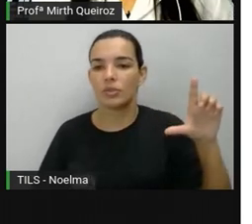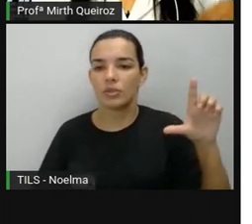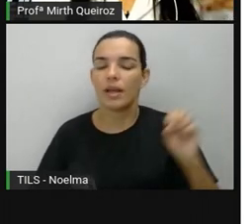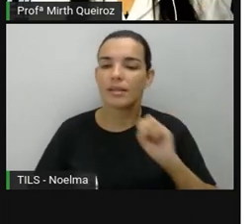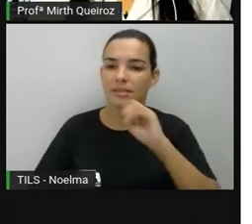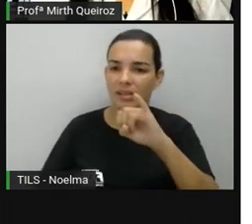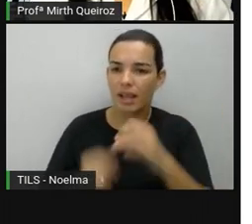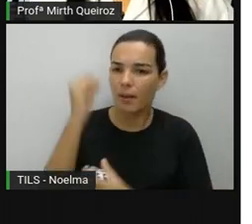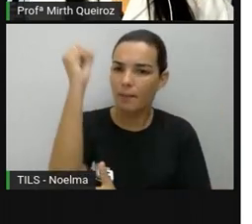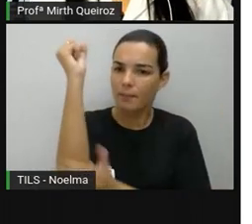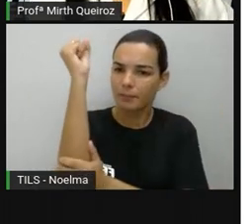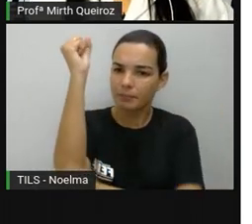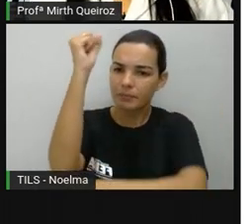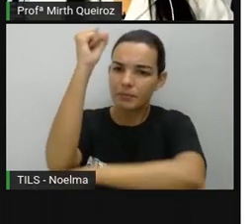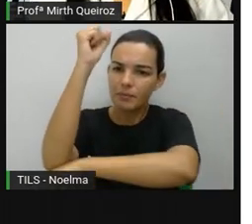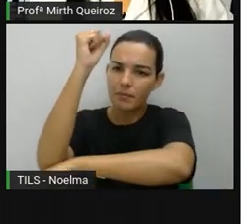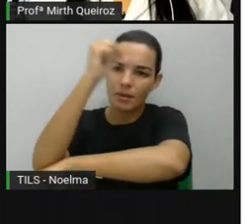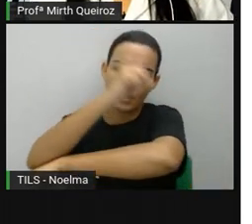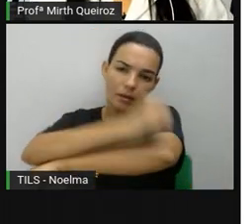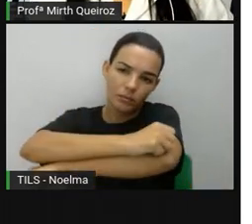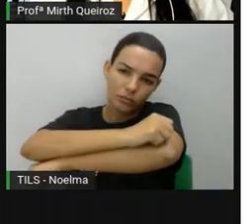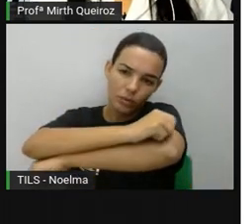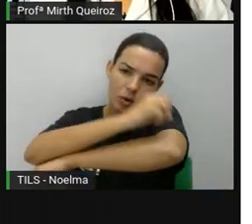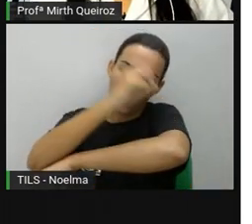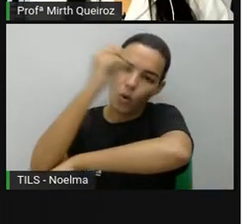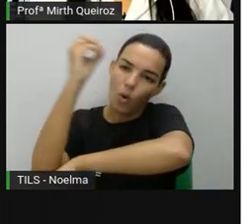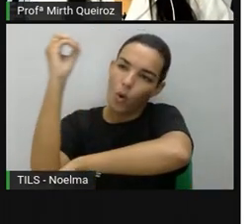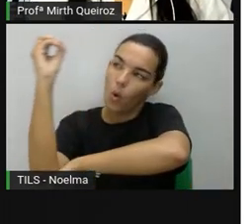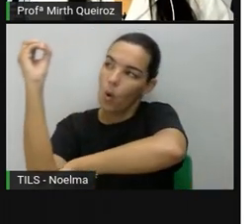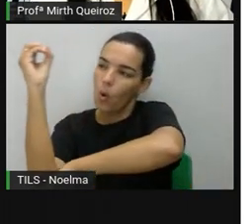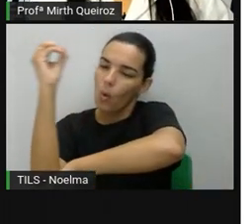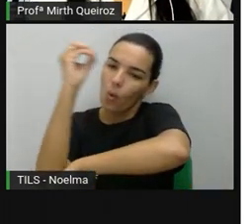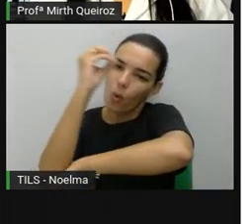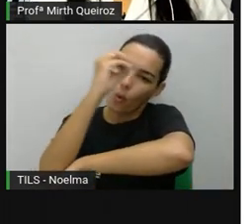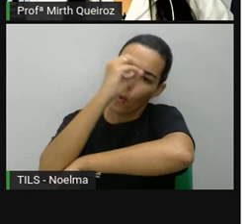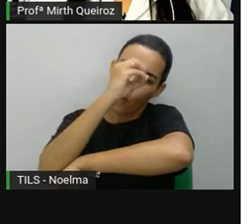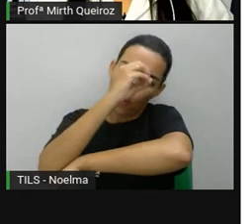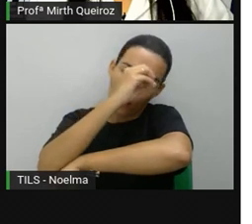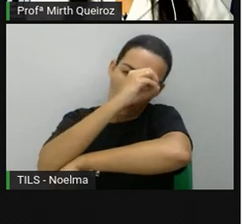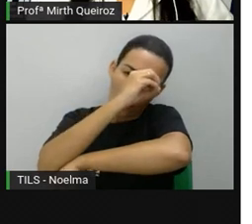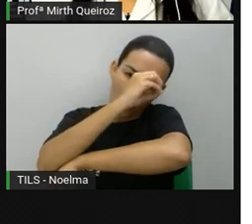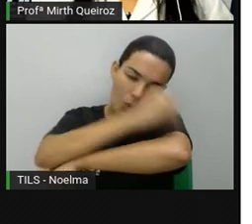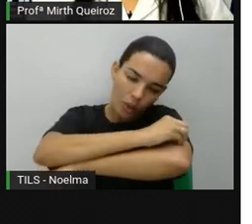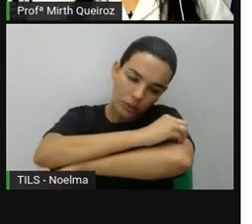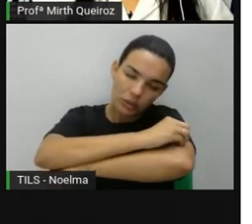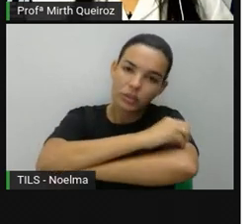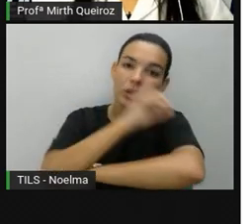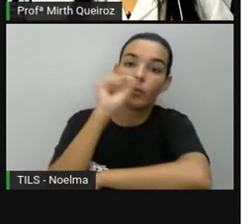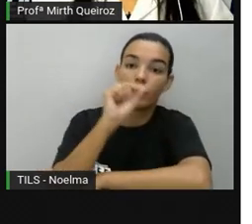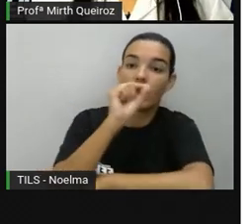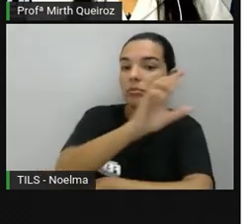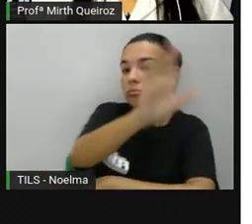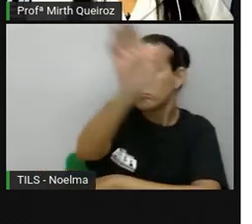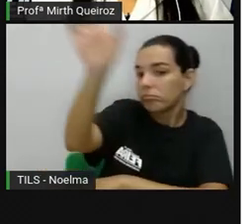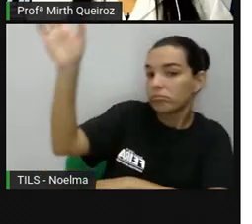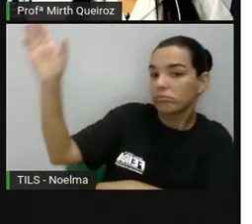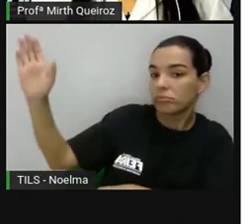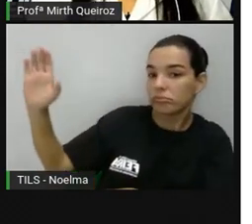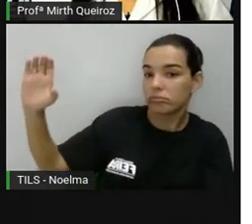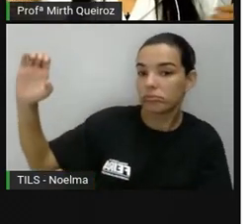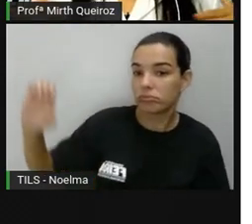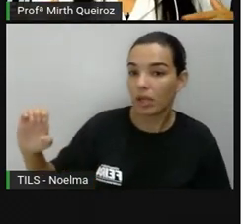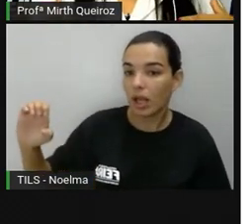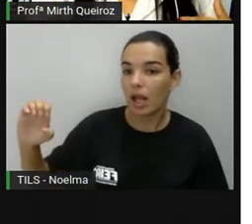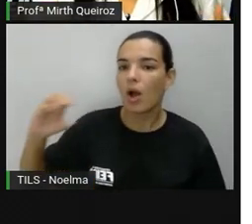braço esquerdo, ele estendido para o outro lado, né? Que seria onde está o oeste.